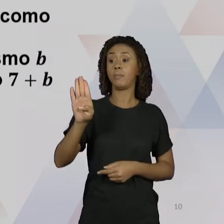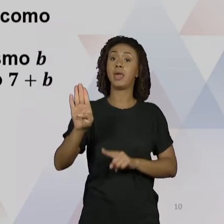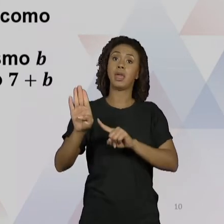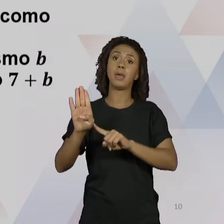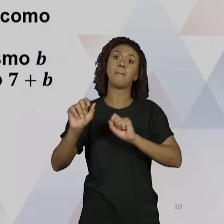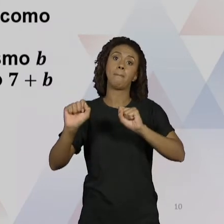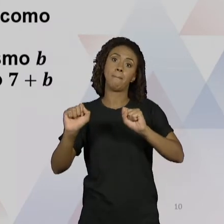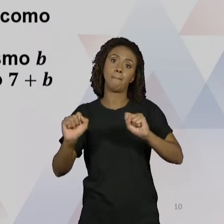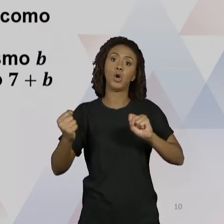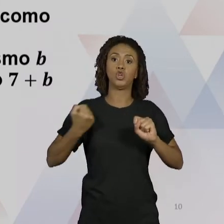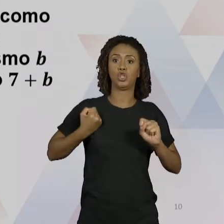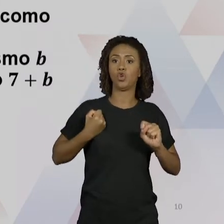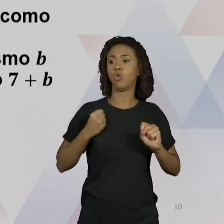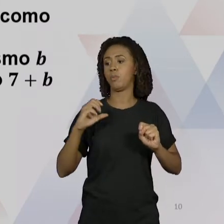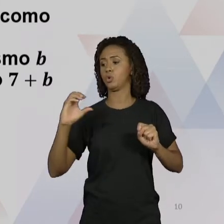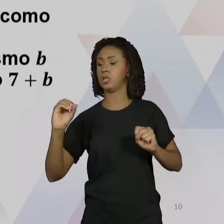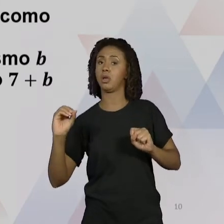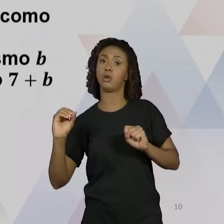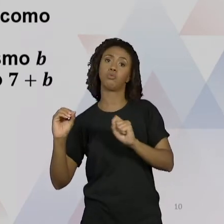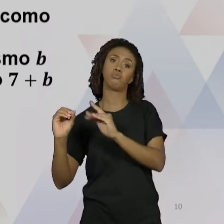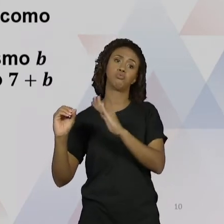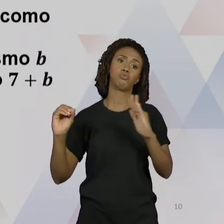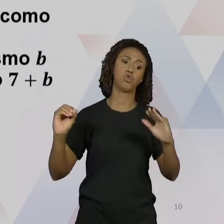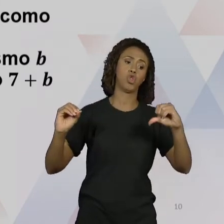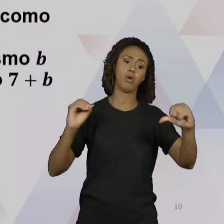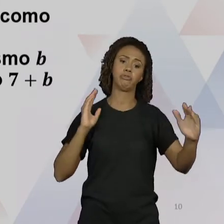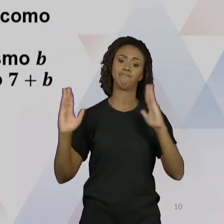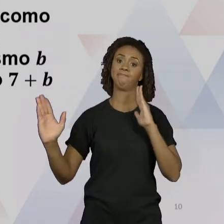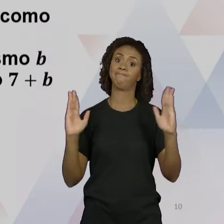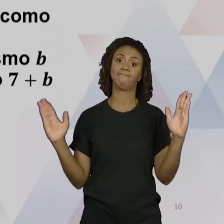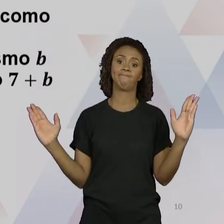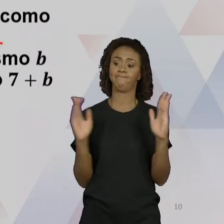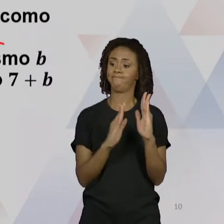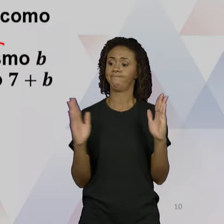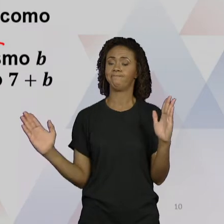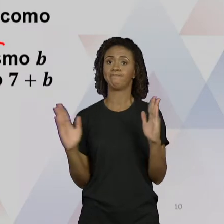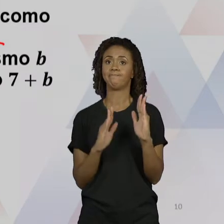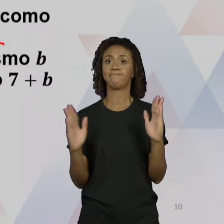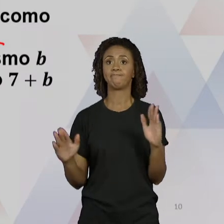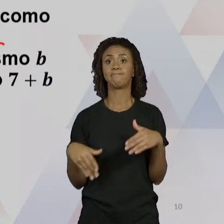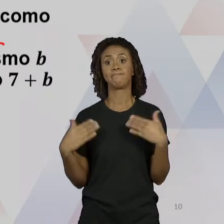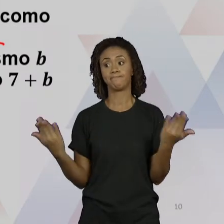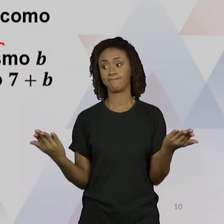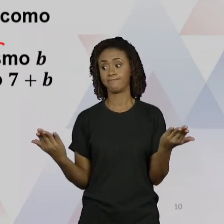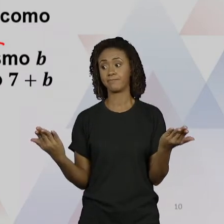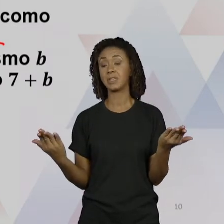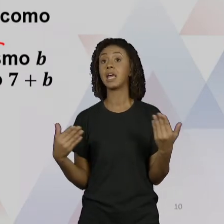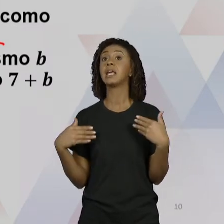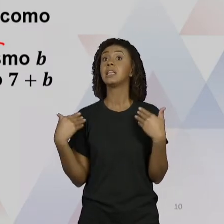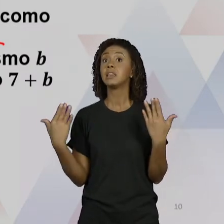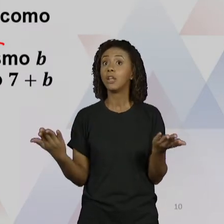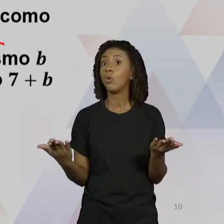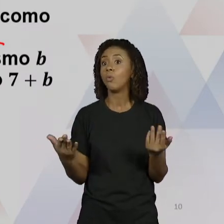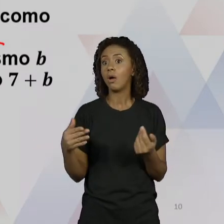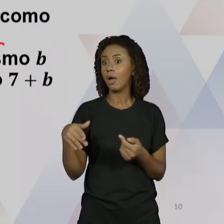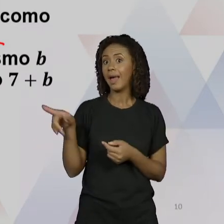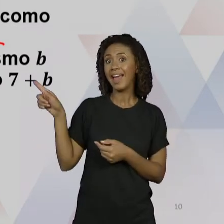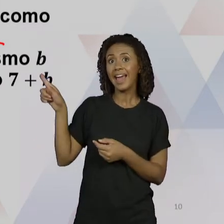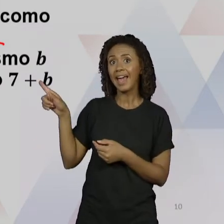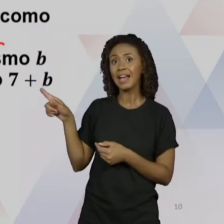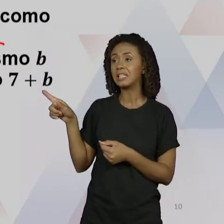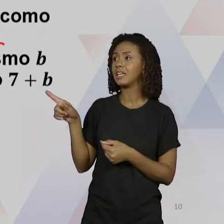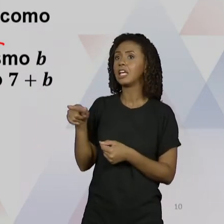0 e 9 7 maior que 5 e 7 já é maior que 5 esta equação não teria solução.